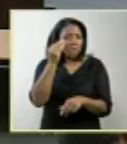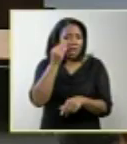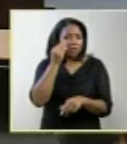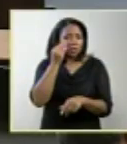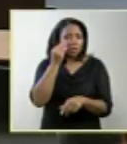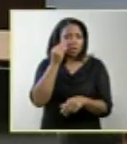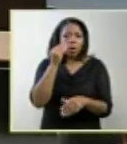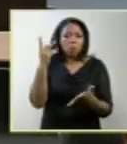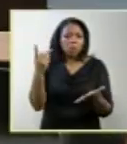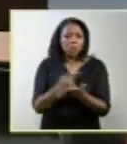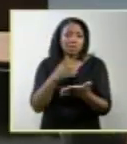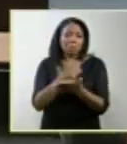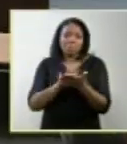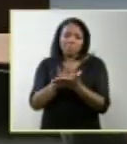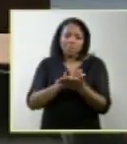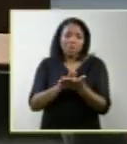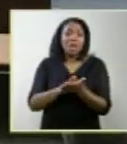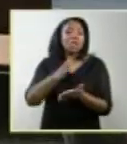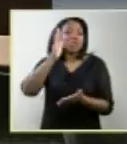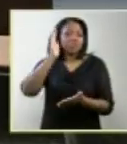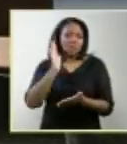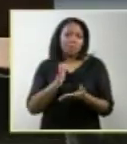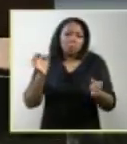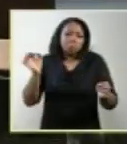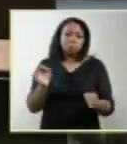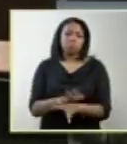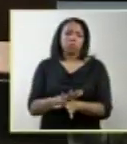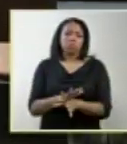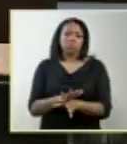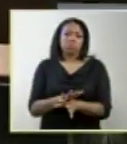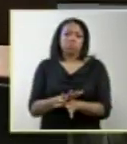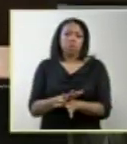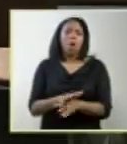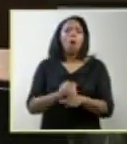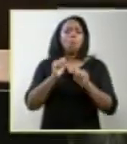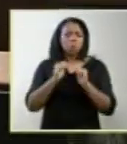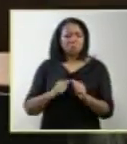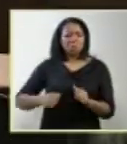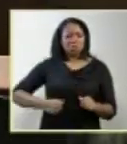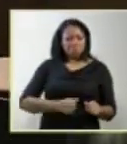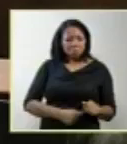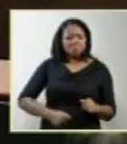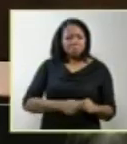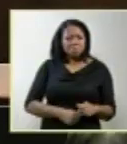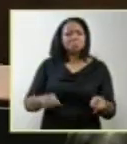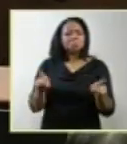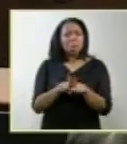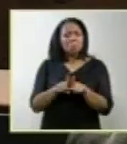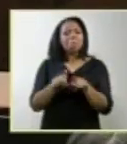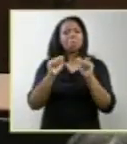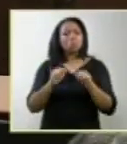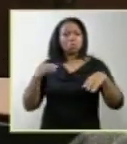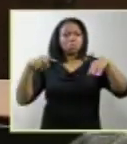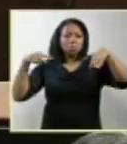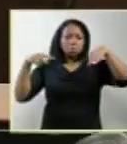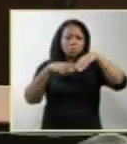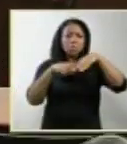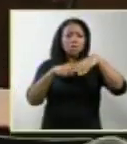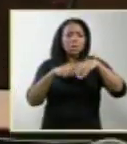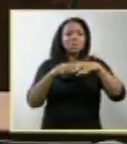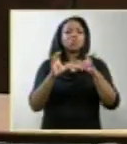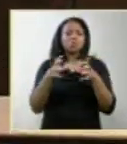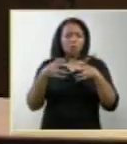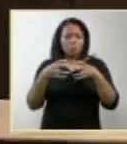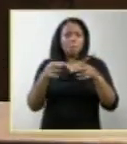do cérebro, apesar de ele já ter constituído. Podemos fazer ressonância, tomografia, vamos ver uma calota craniana, um encéfalo todo